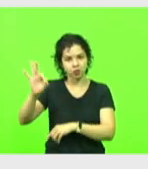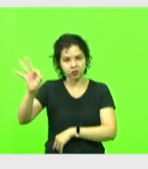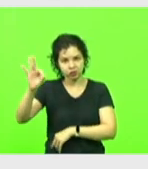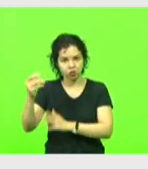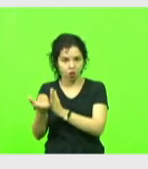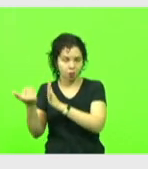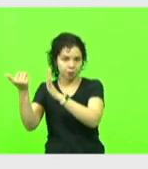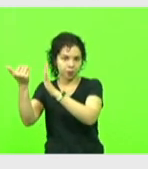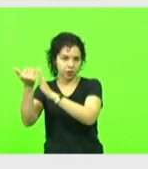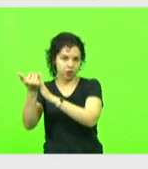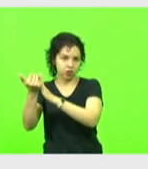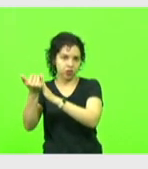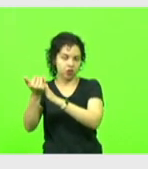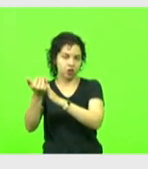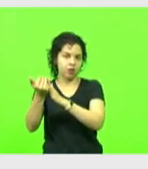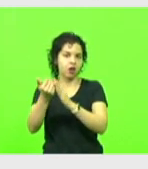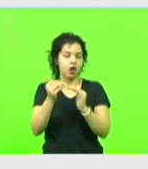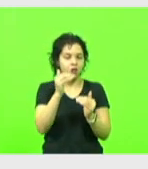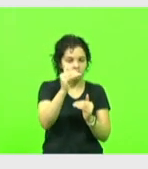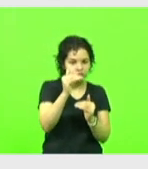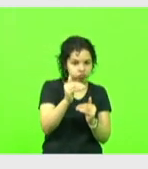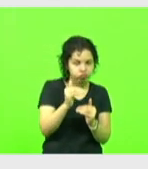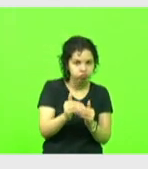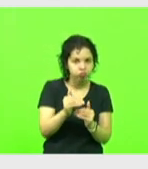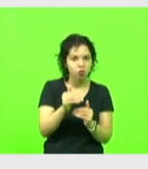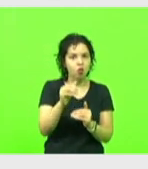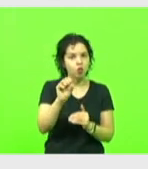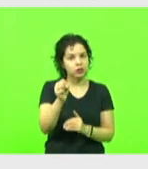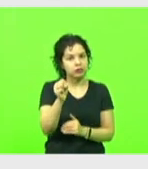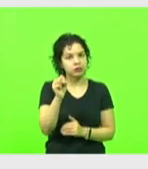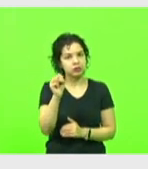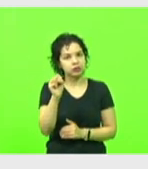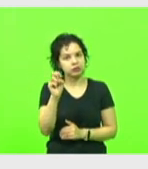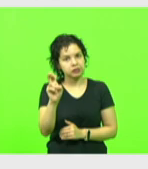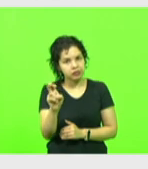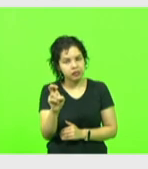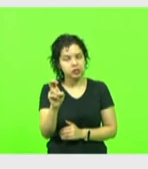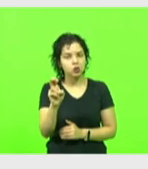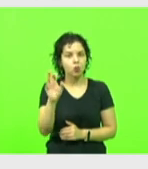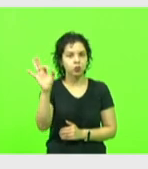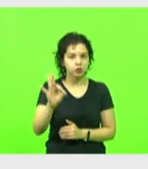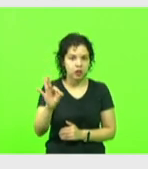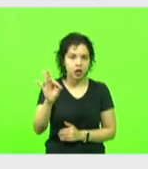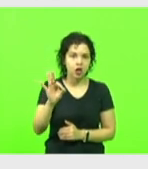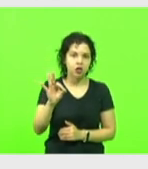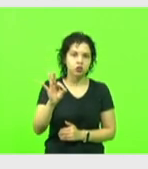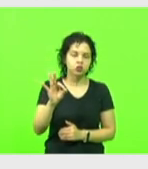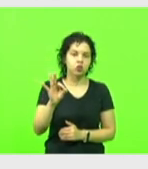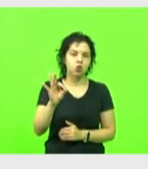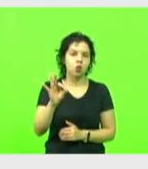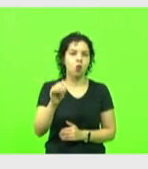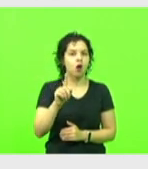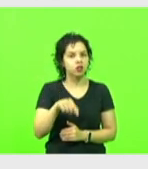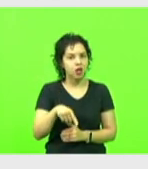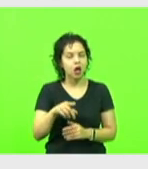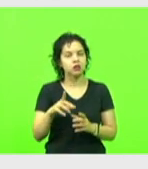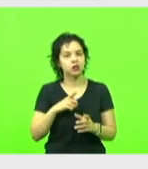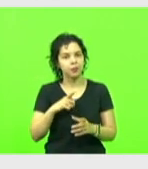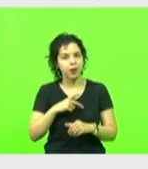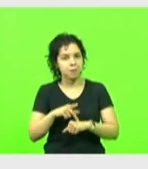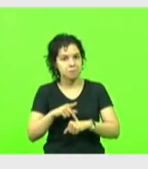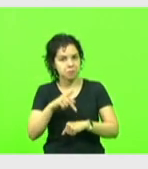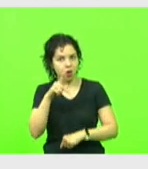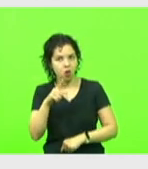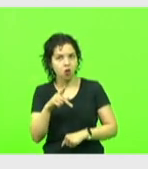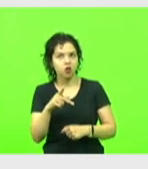75%, 85%, entre plena e pós-graduação, você garante apenas a inflação. Não